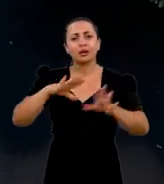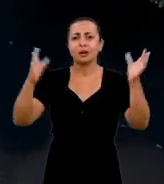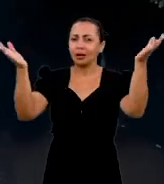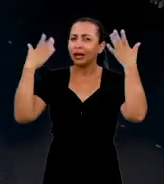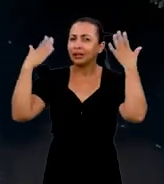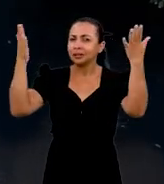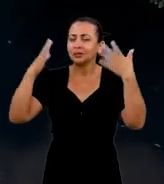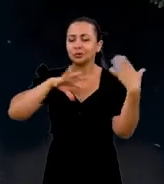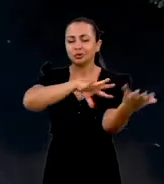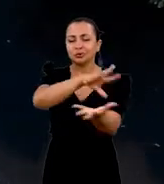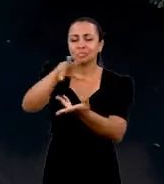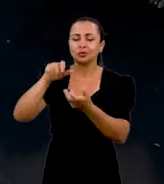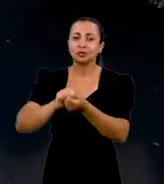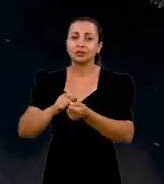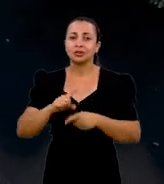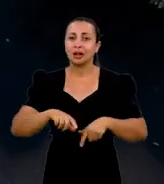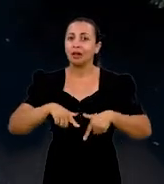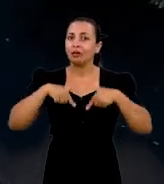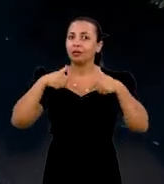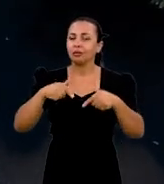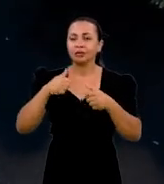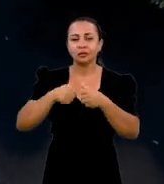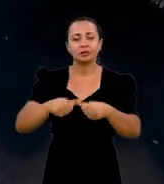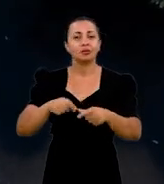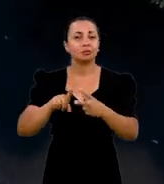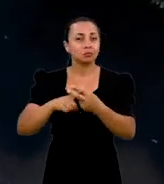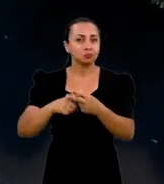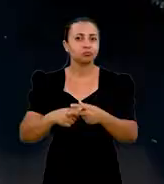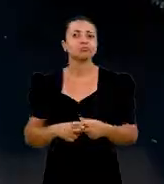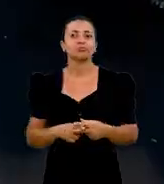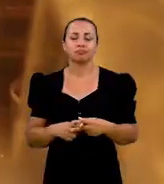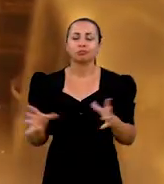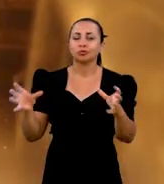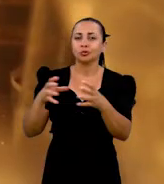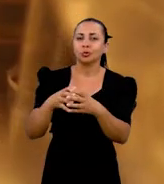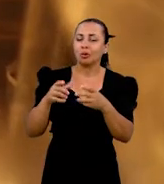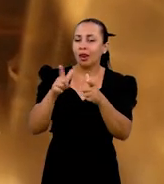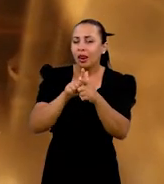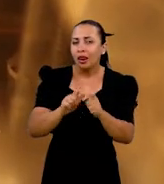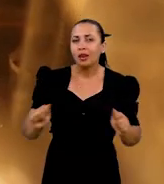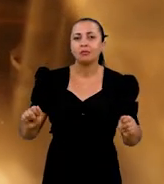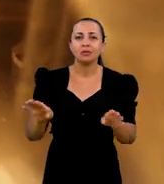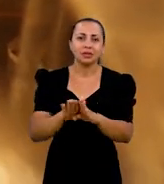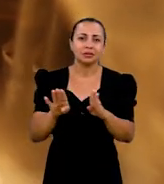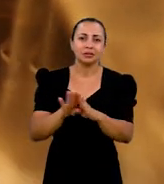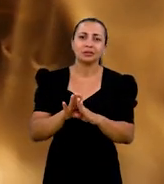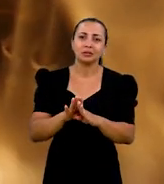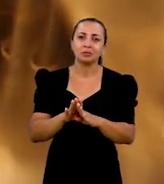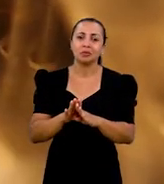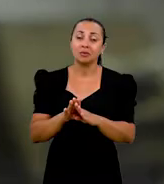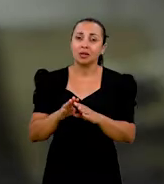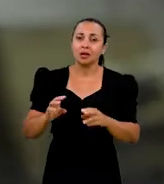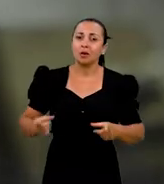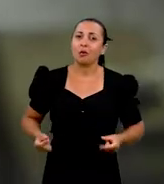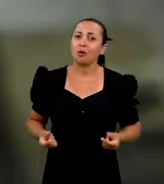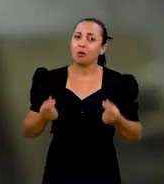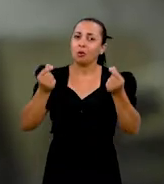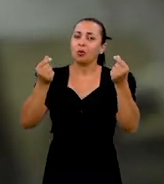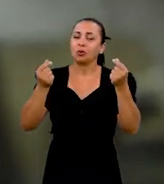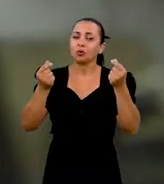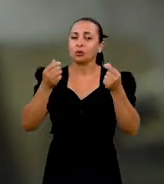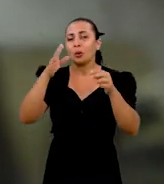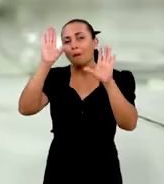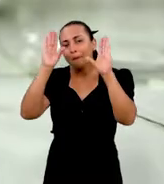aquecimento global. O desafio fica por conta da produção desse composto de forma limpa e, ao mesmo tempo, com